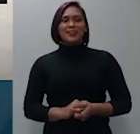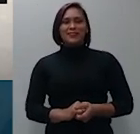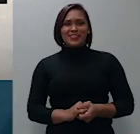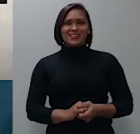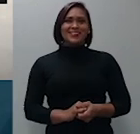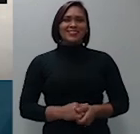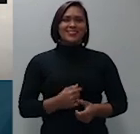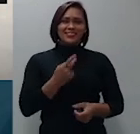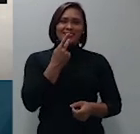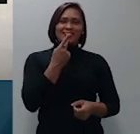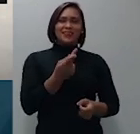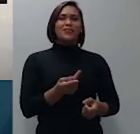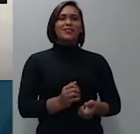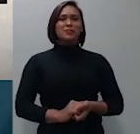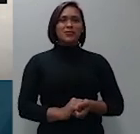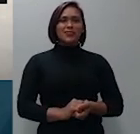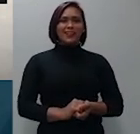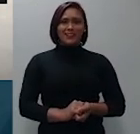solicitar o apoio